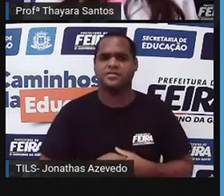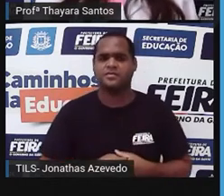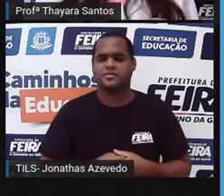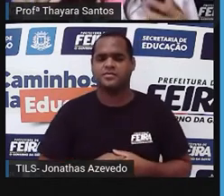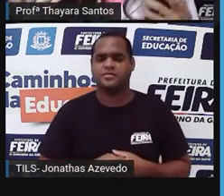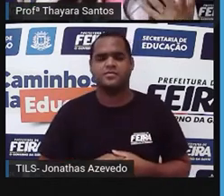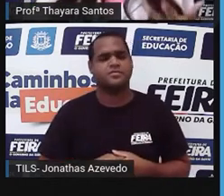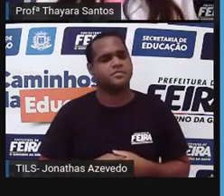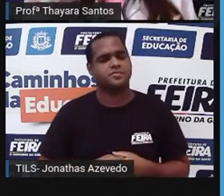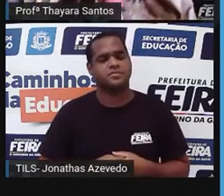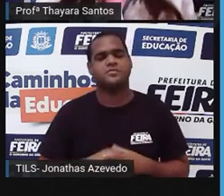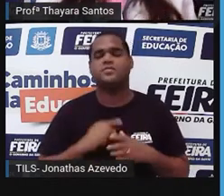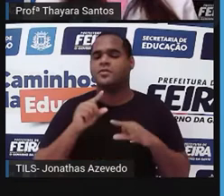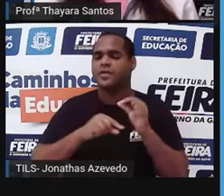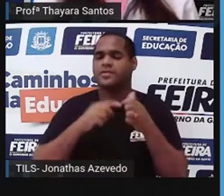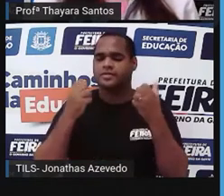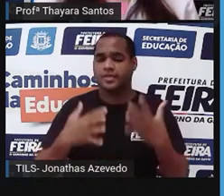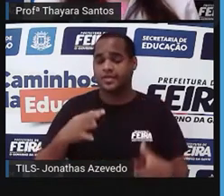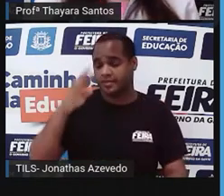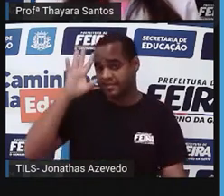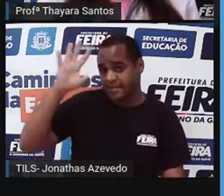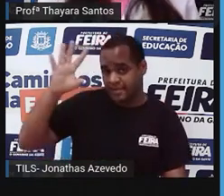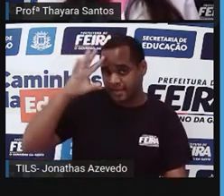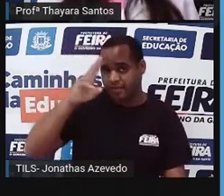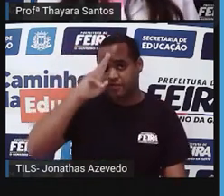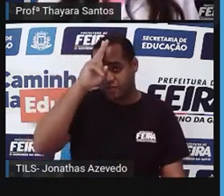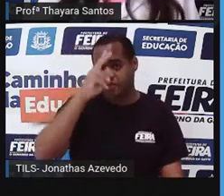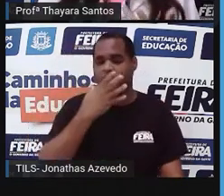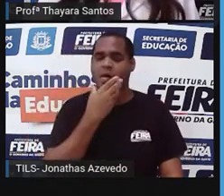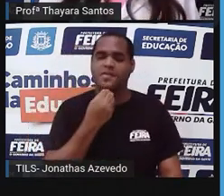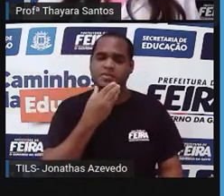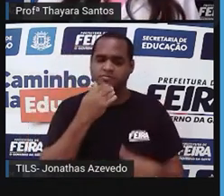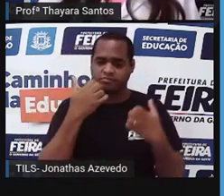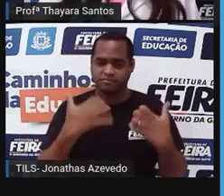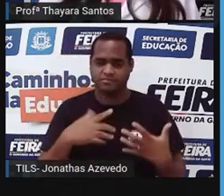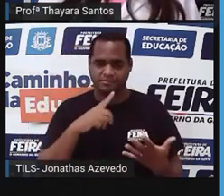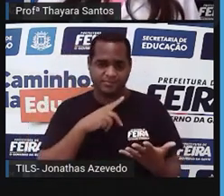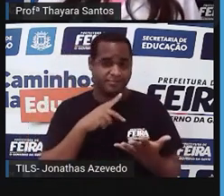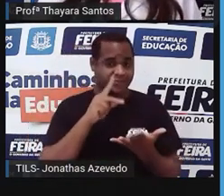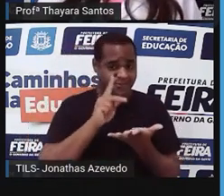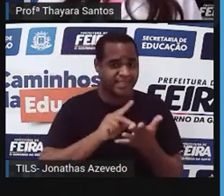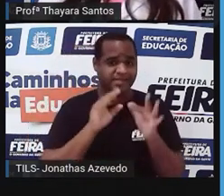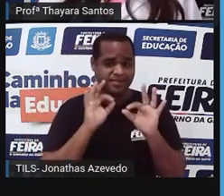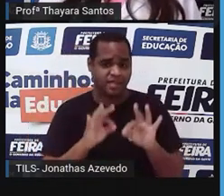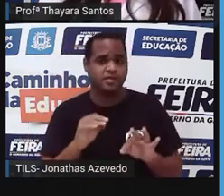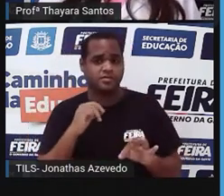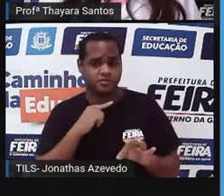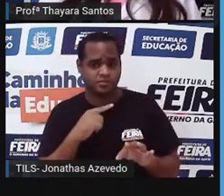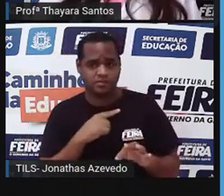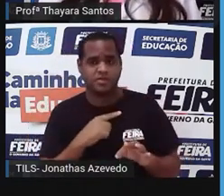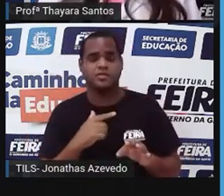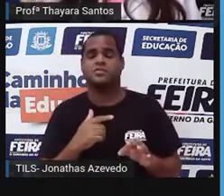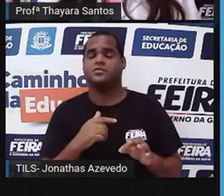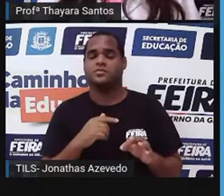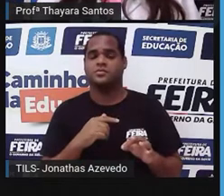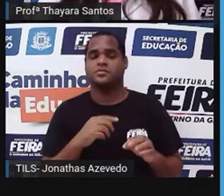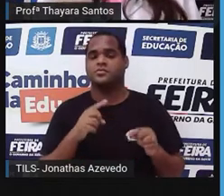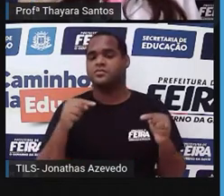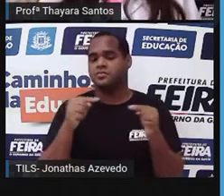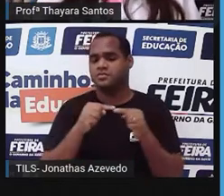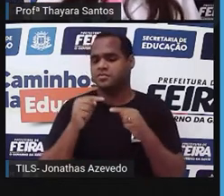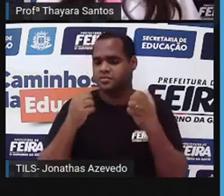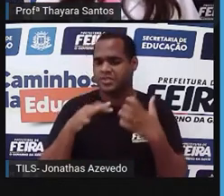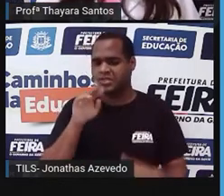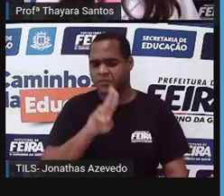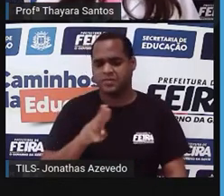Então, vamos começar a pensar nessas histórias aí de Lamarck, né? Será que é desse jeito mesmo? Será que quanto mais eu